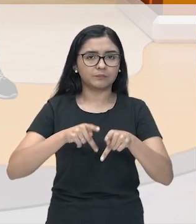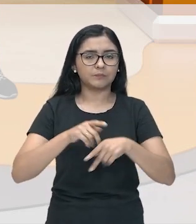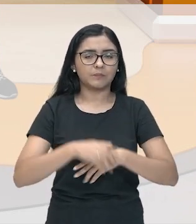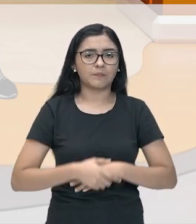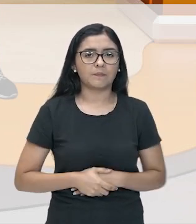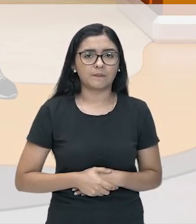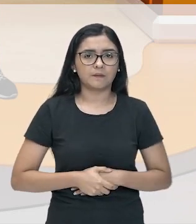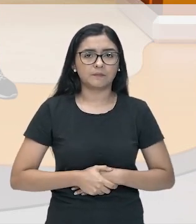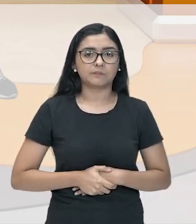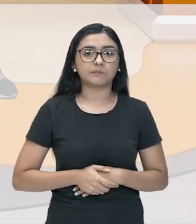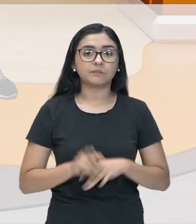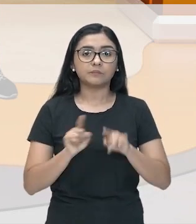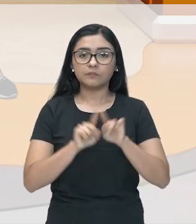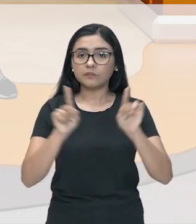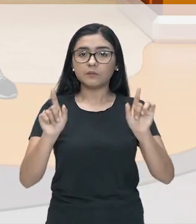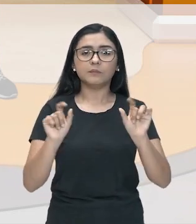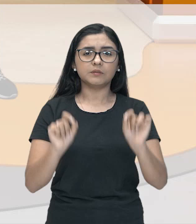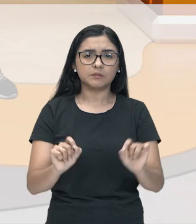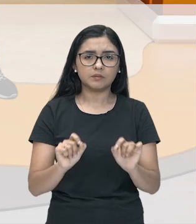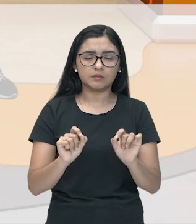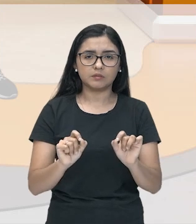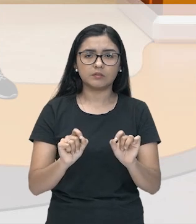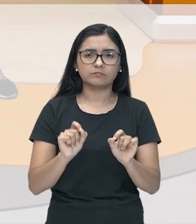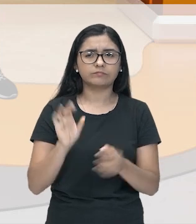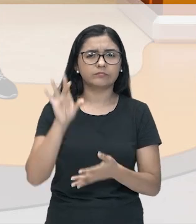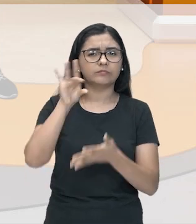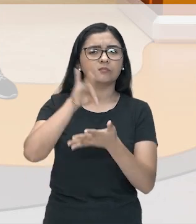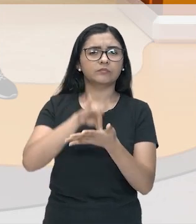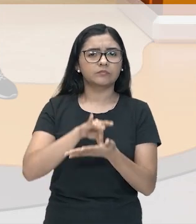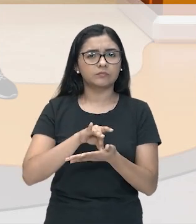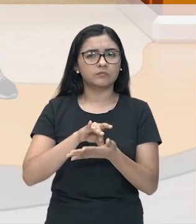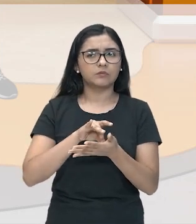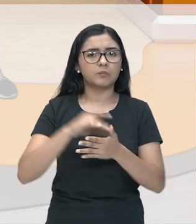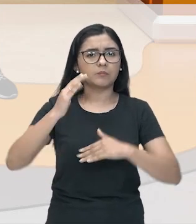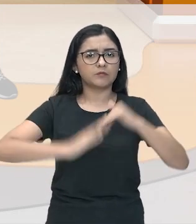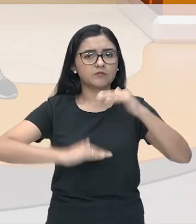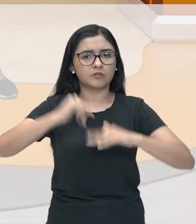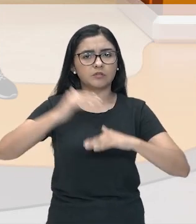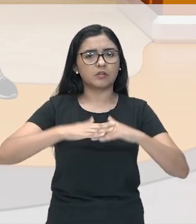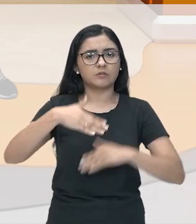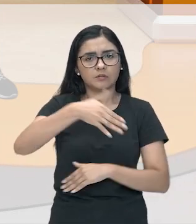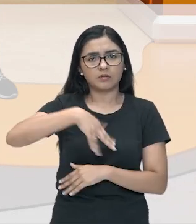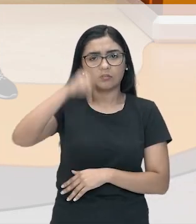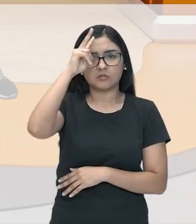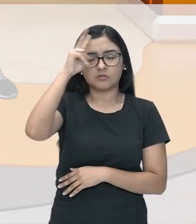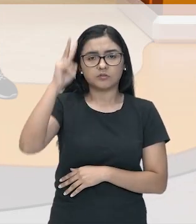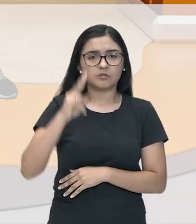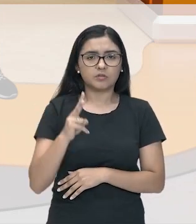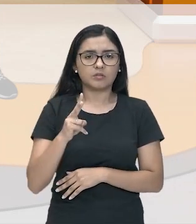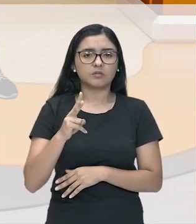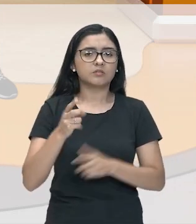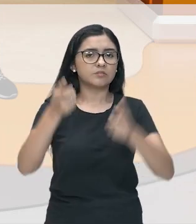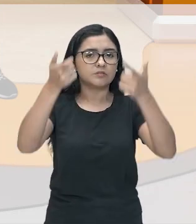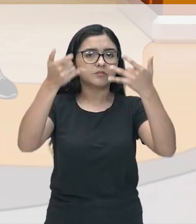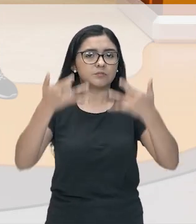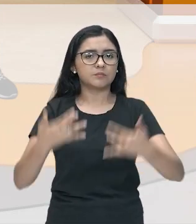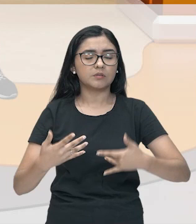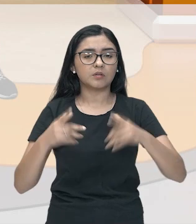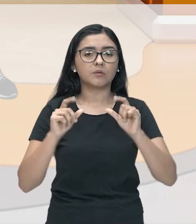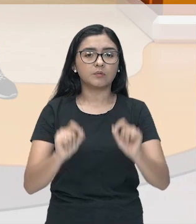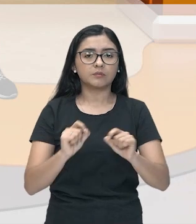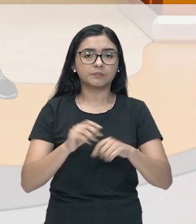Olha só. Mas o que exatamente, professor, um historiador quer dizer quando menciona o